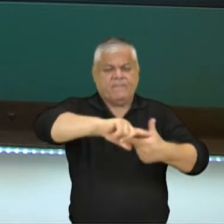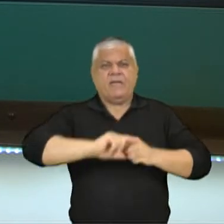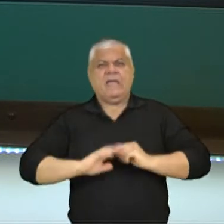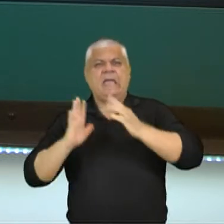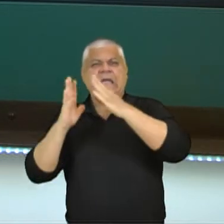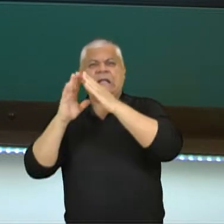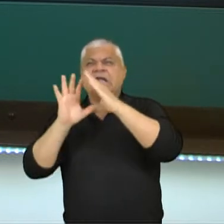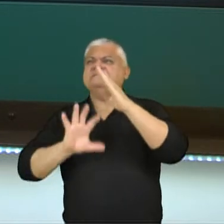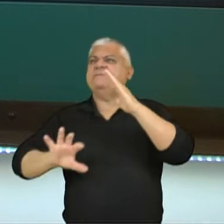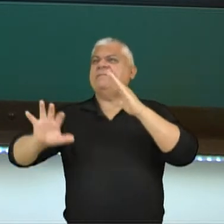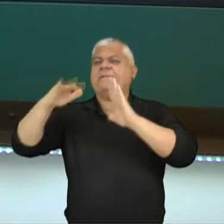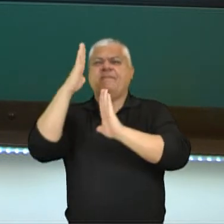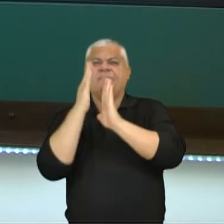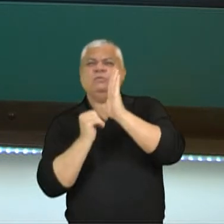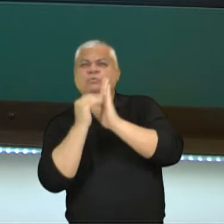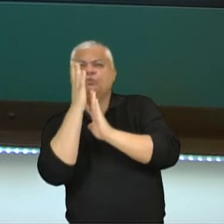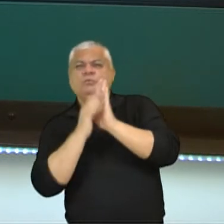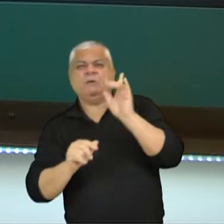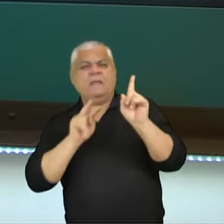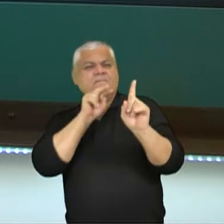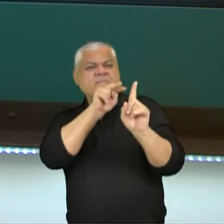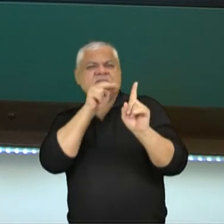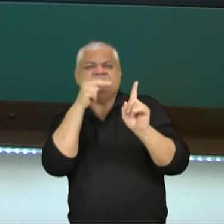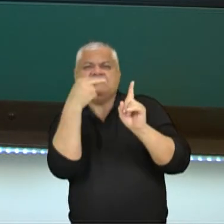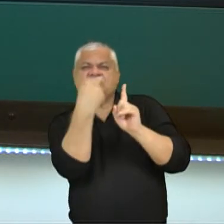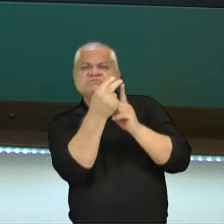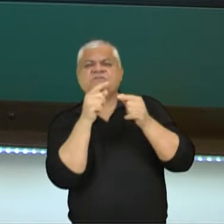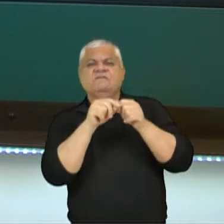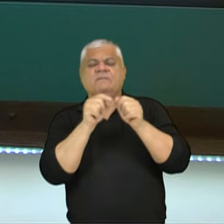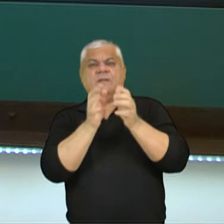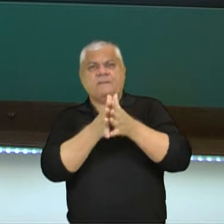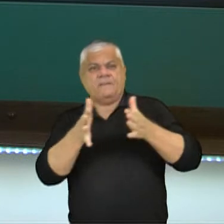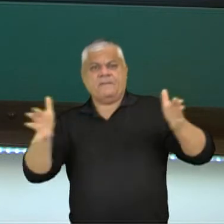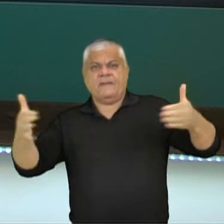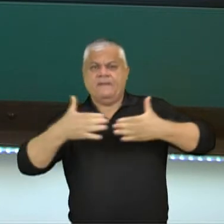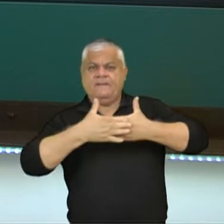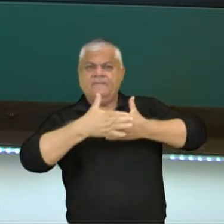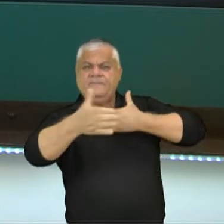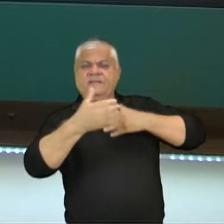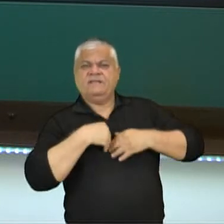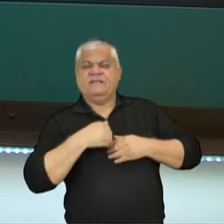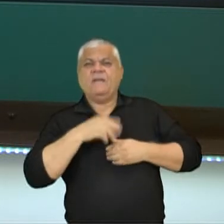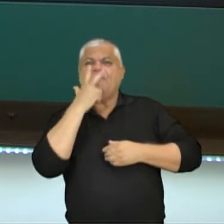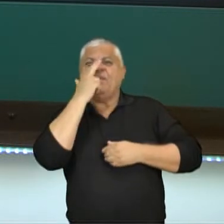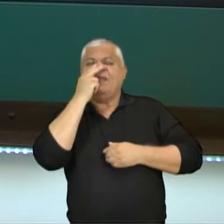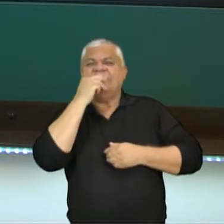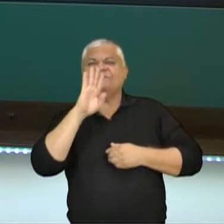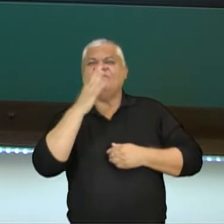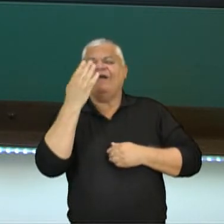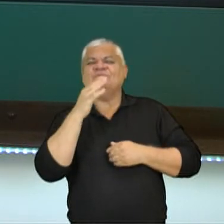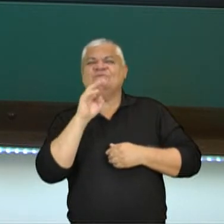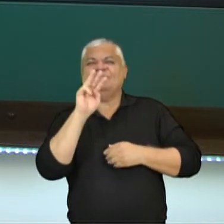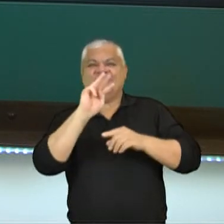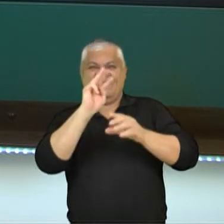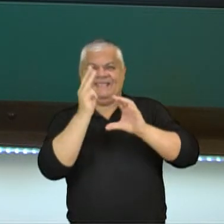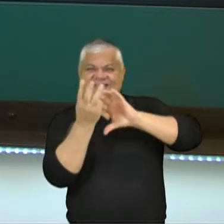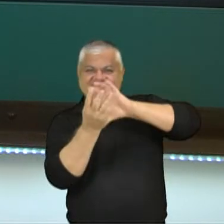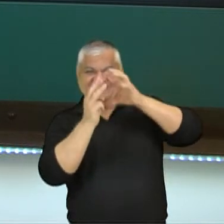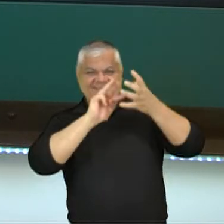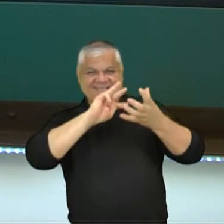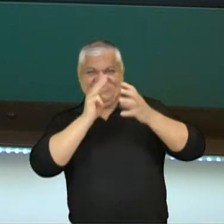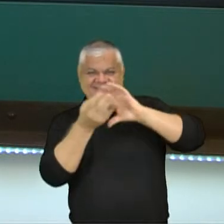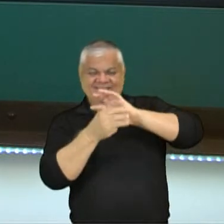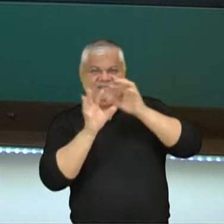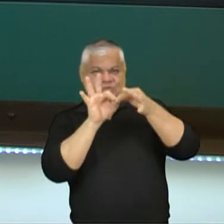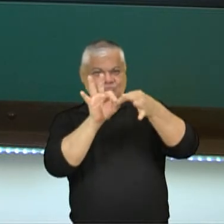casas decoradas, a perspectiva surge lá, ampliação de ambiente, o falso 3D, a gente vê coisas com volume, a vê colunas achando que é